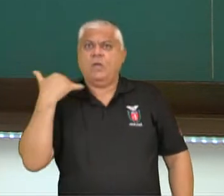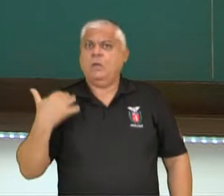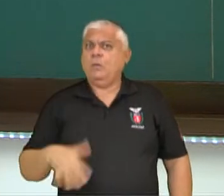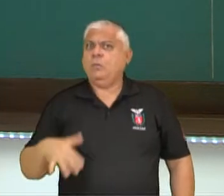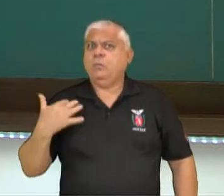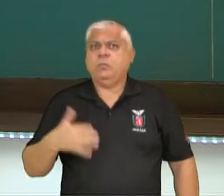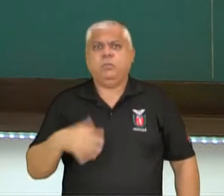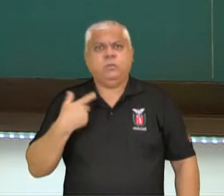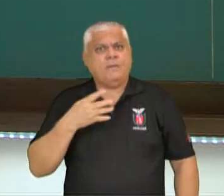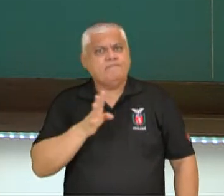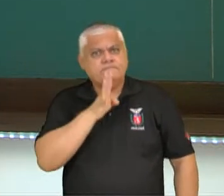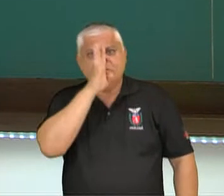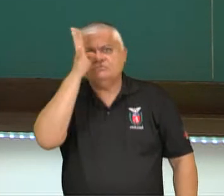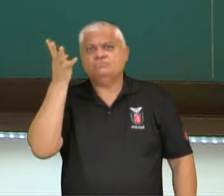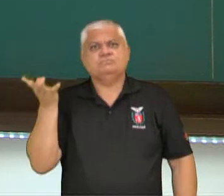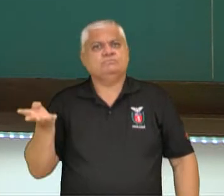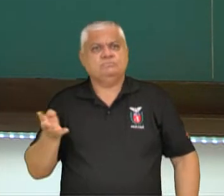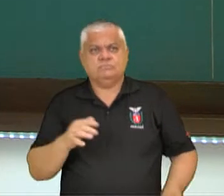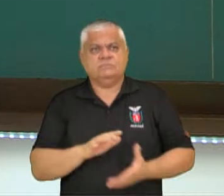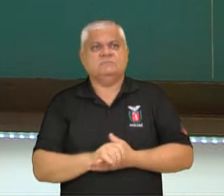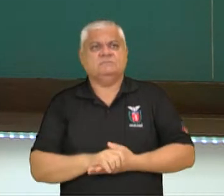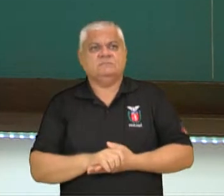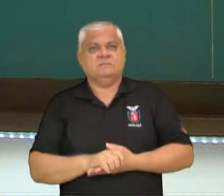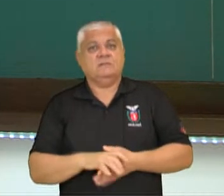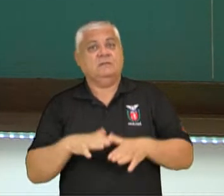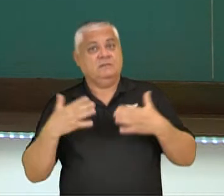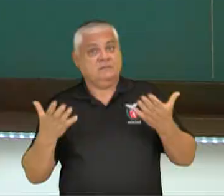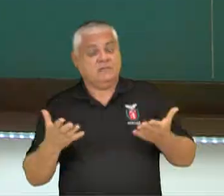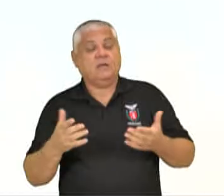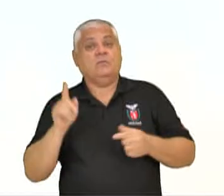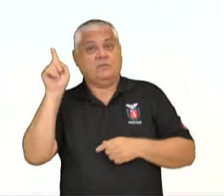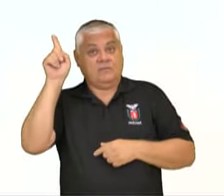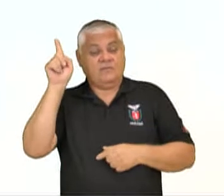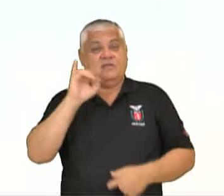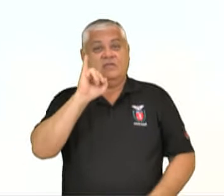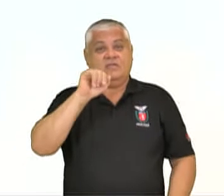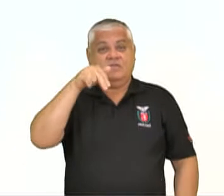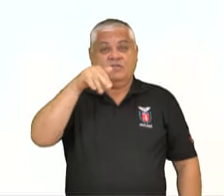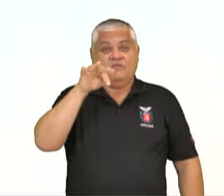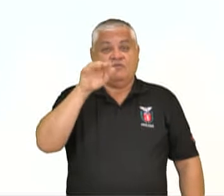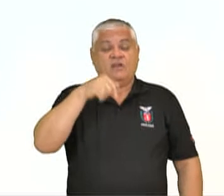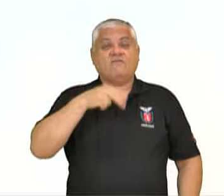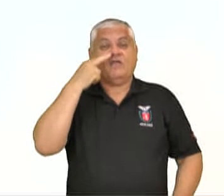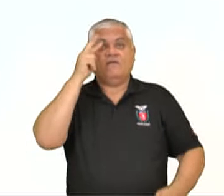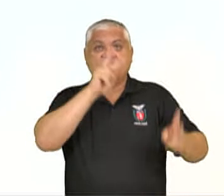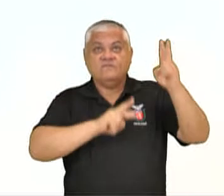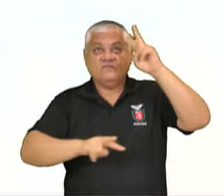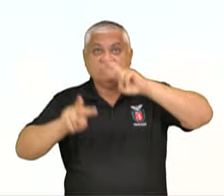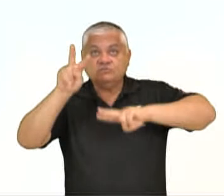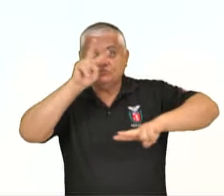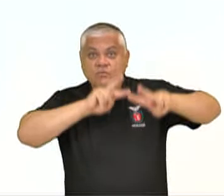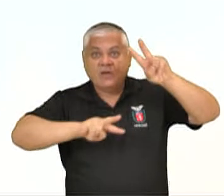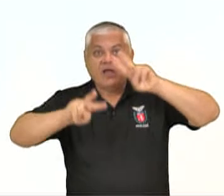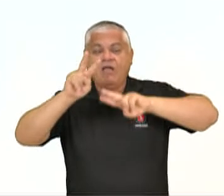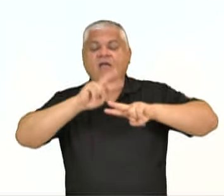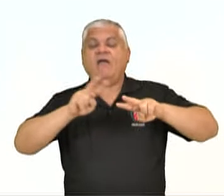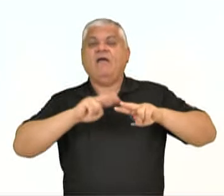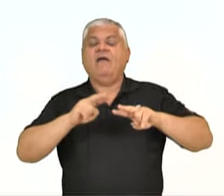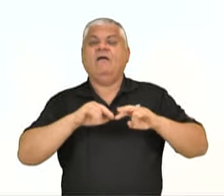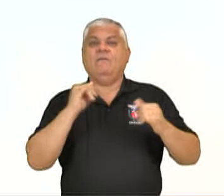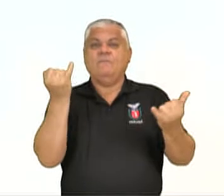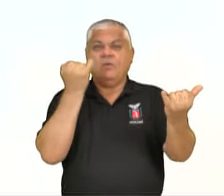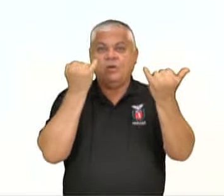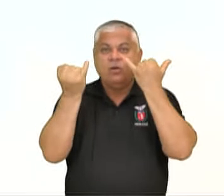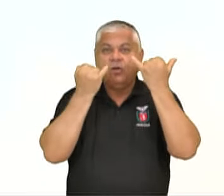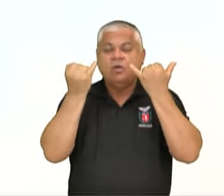o absurdo dessas informações. Então o infográfico é uma peça visual utilizada para apresentar informações e dados de maneira